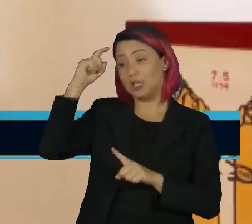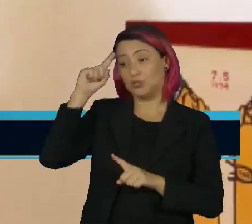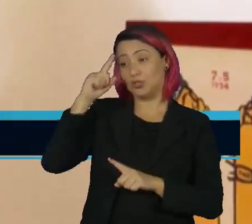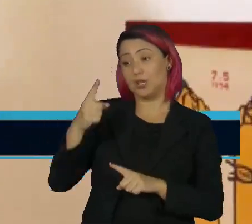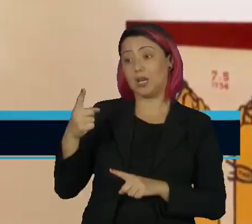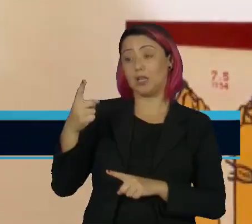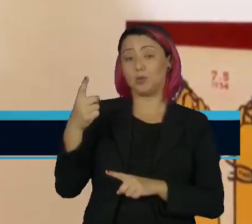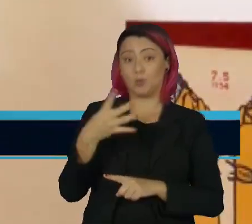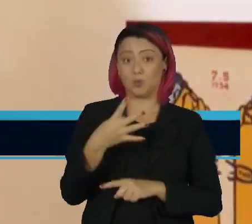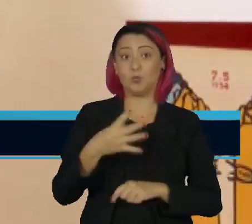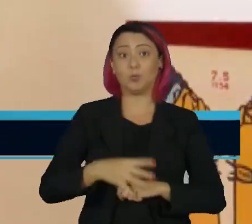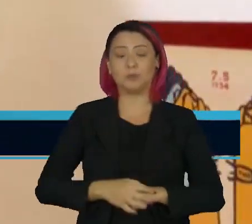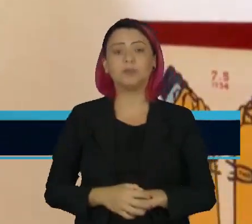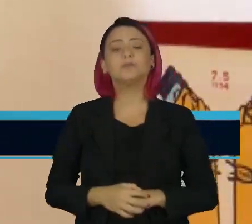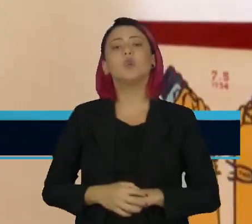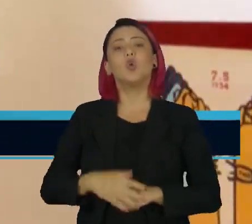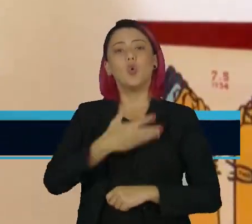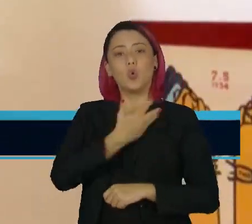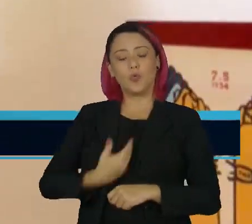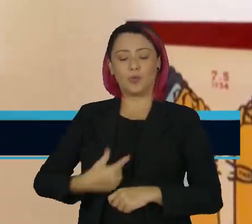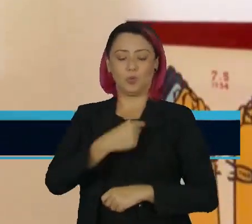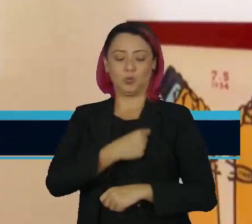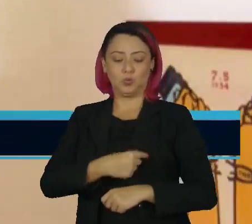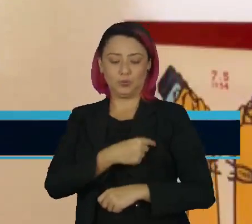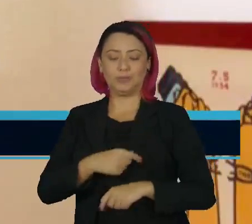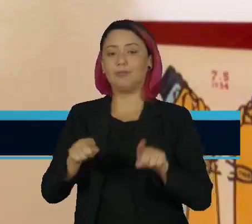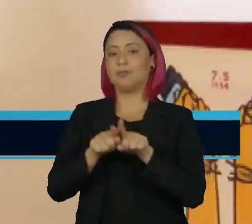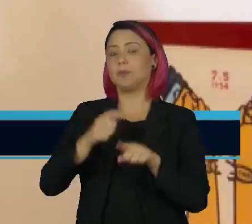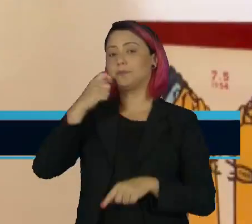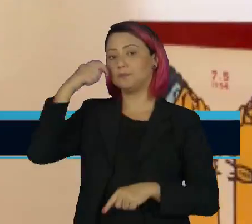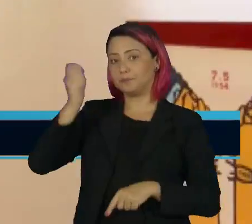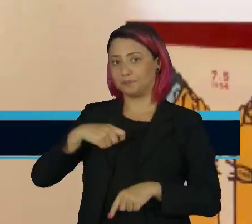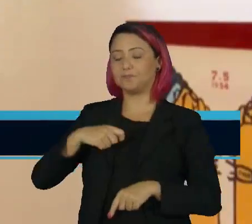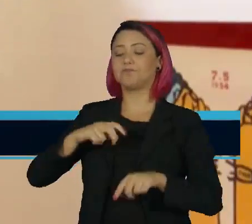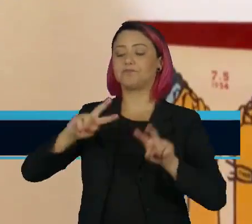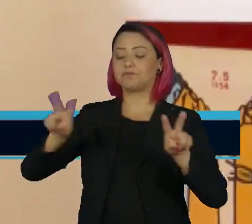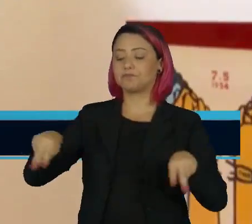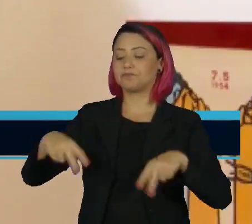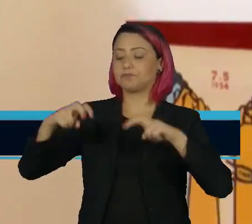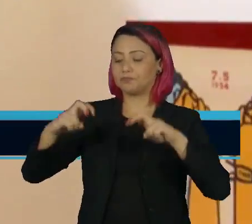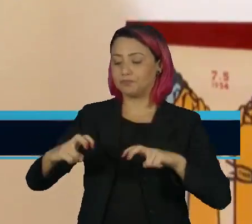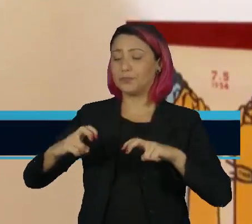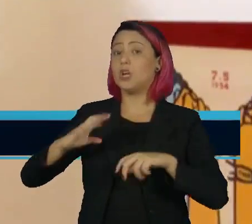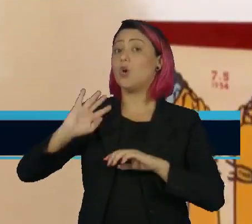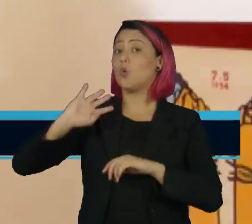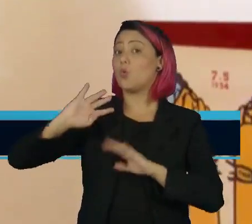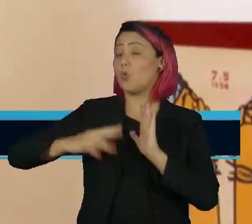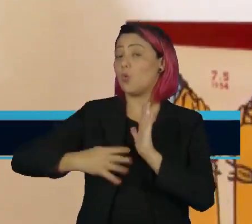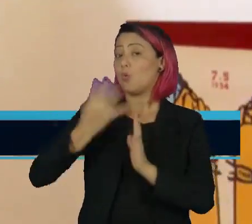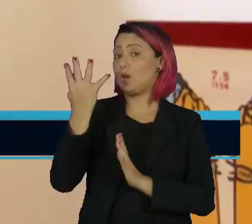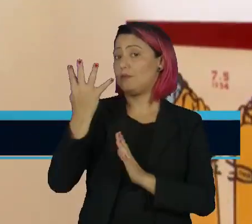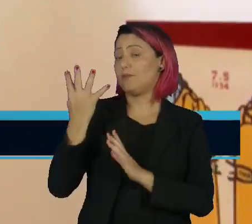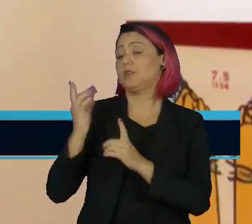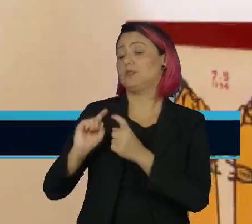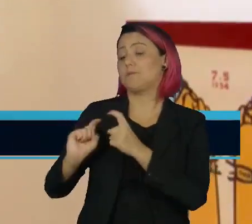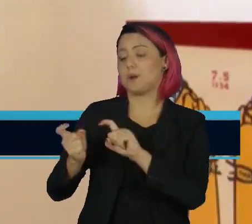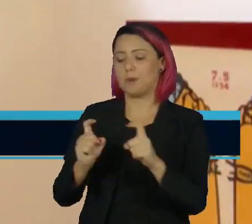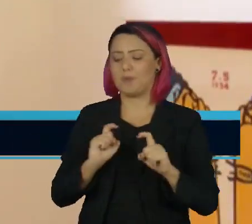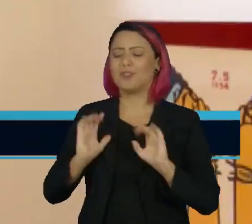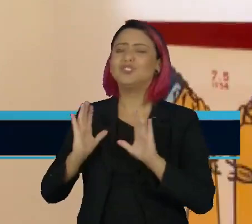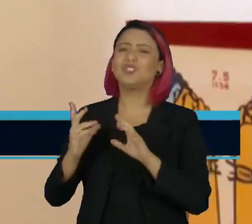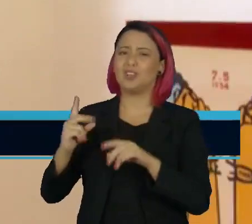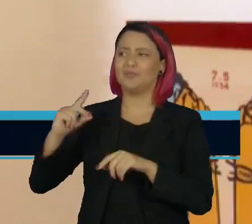Fórum Econômico Mundial, os governos da Suíça e da Ucrânia cediarão a quarta reunião de um trabalho iniciado há meses